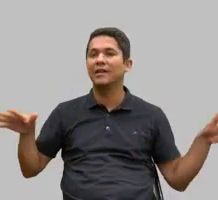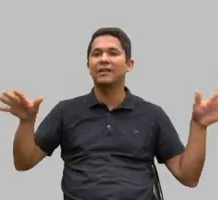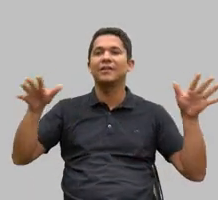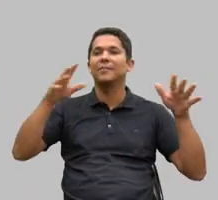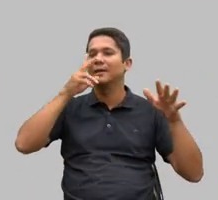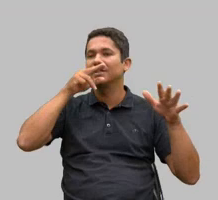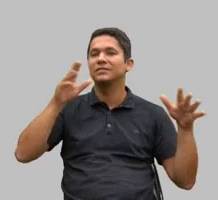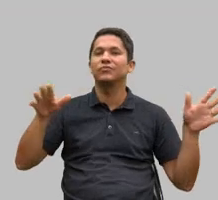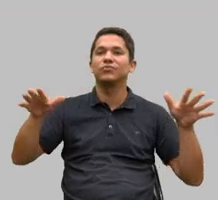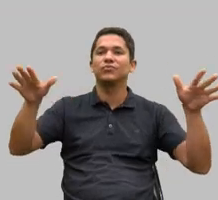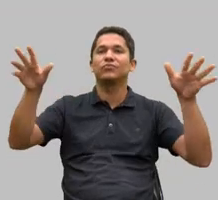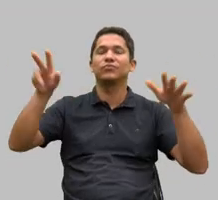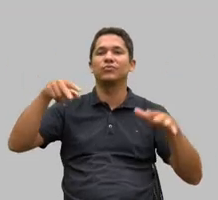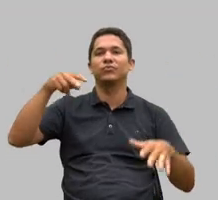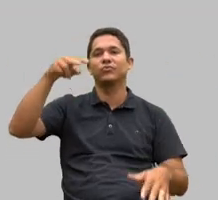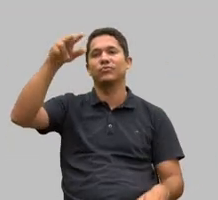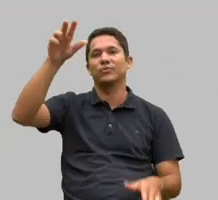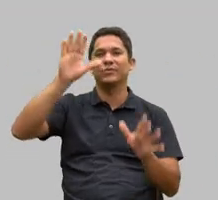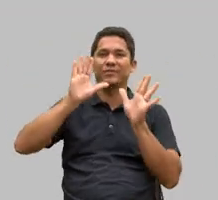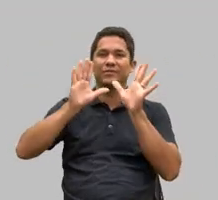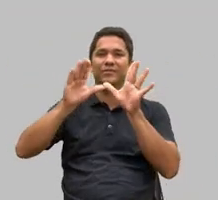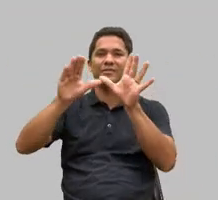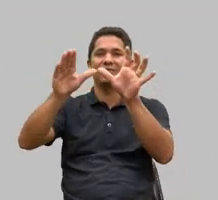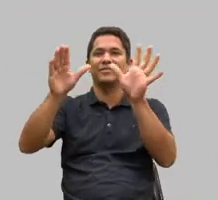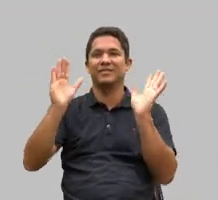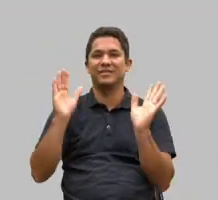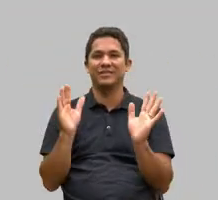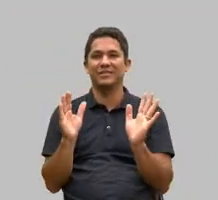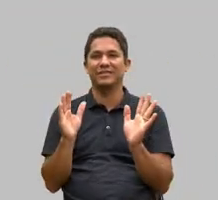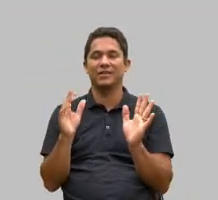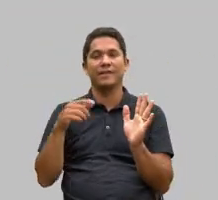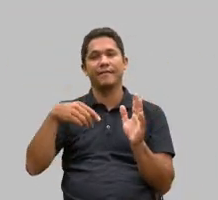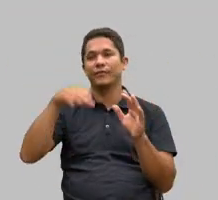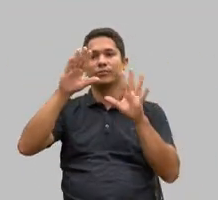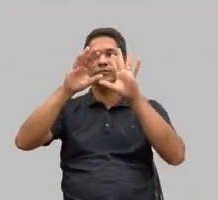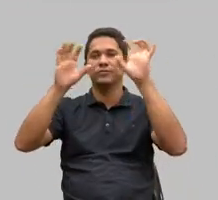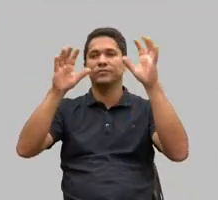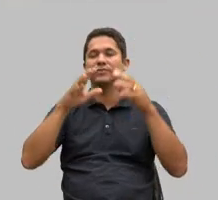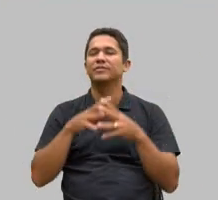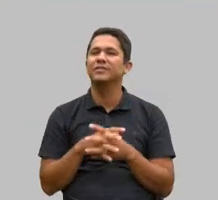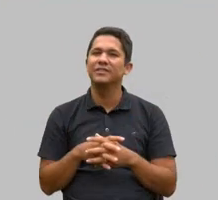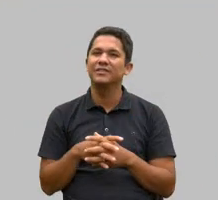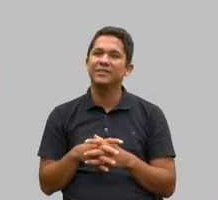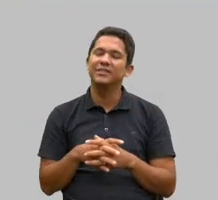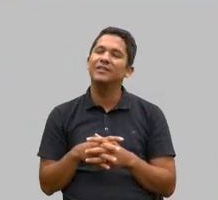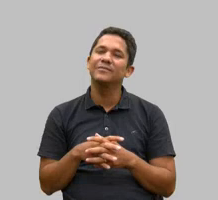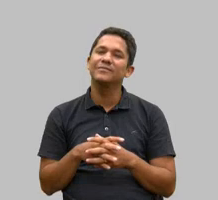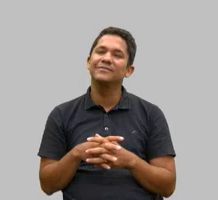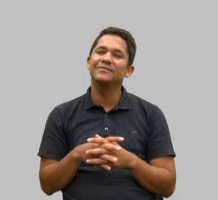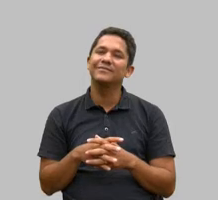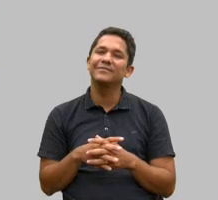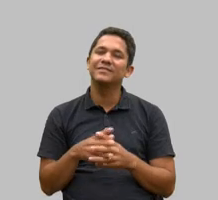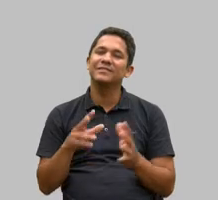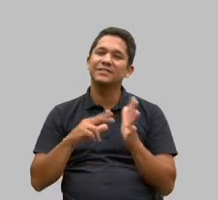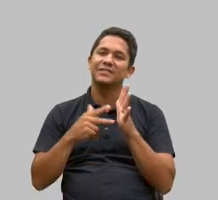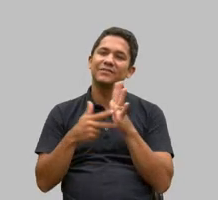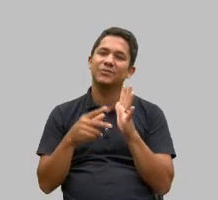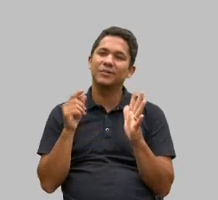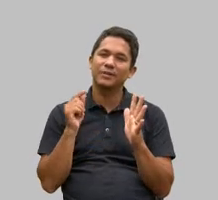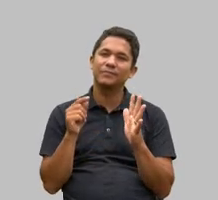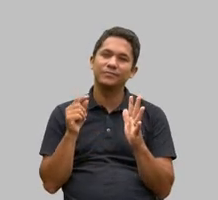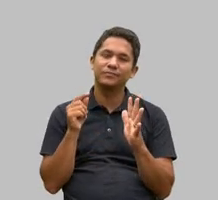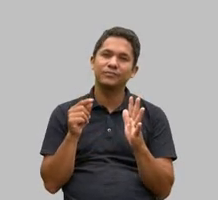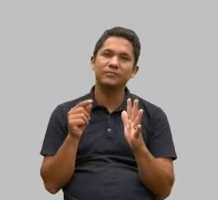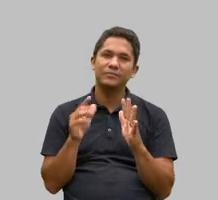mas foi alçar o verdadeiro voo do céu isso para dizer deputado que quando a